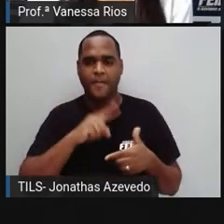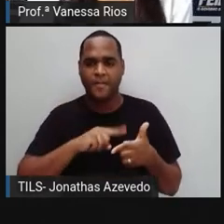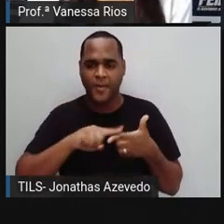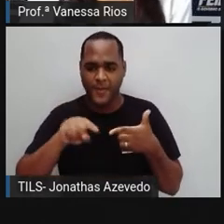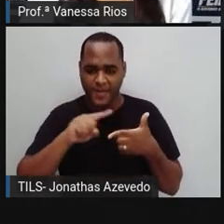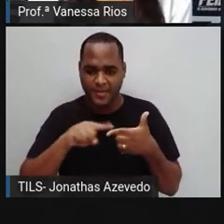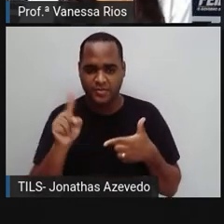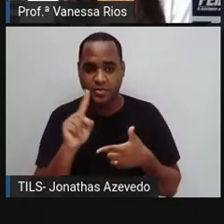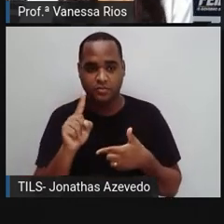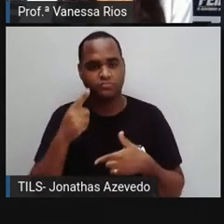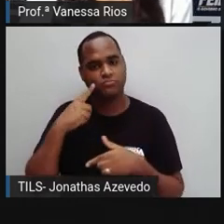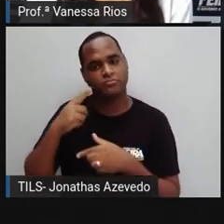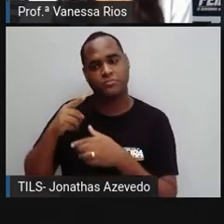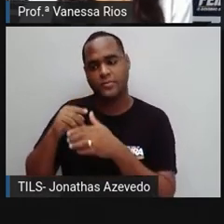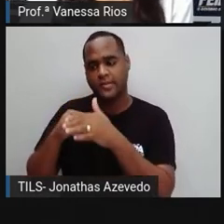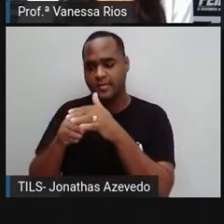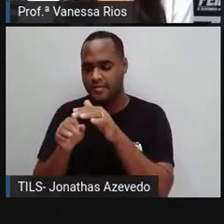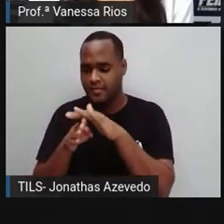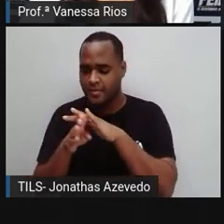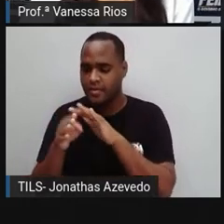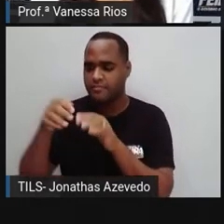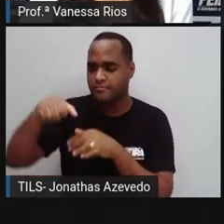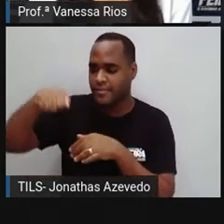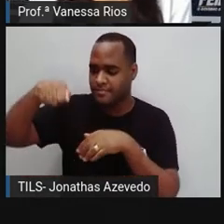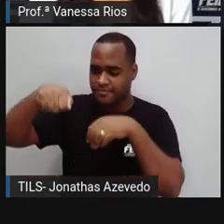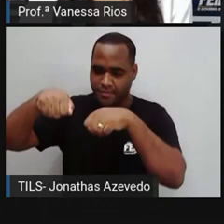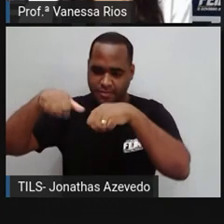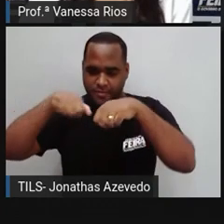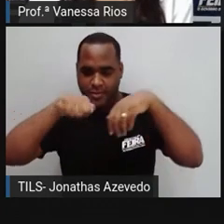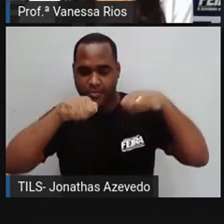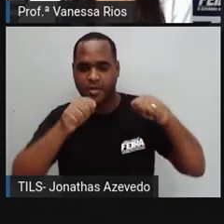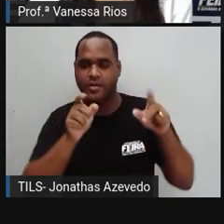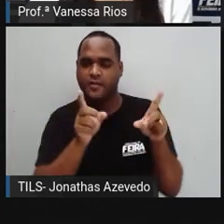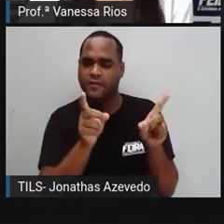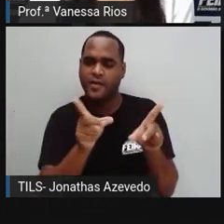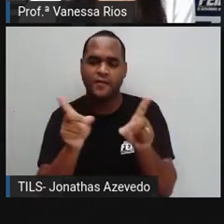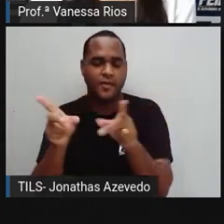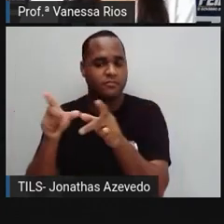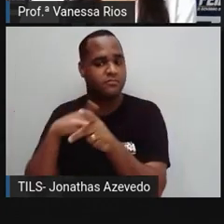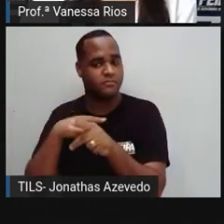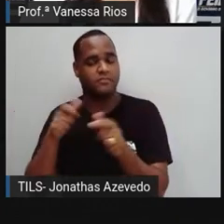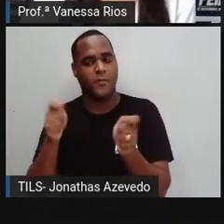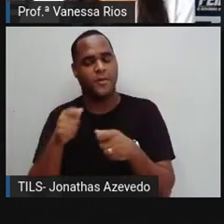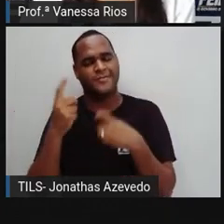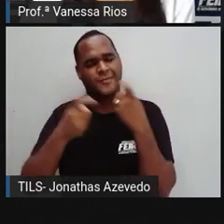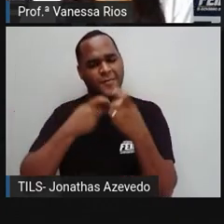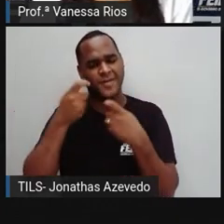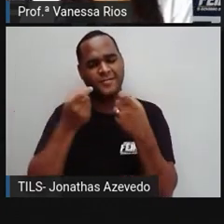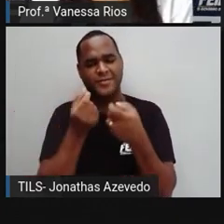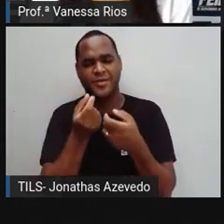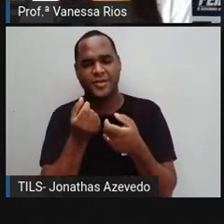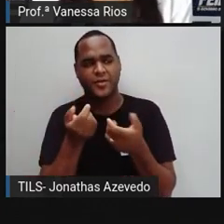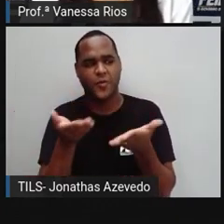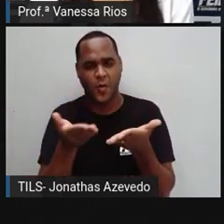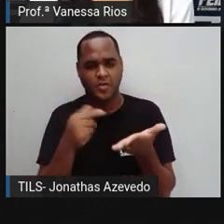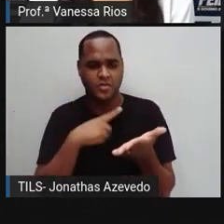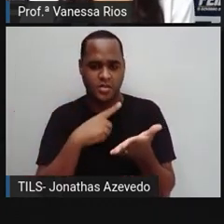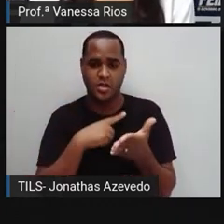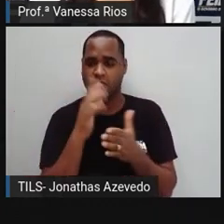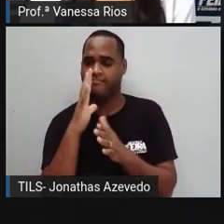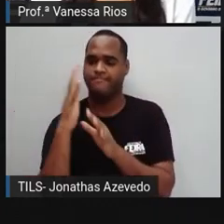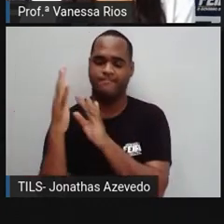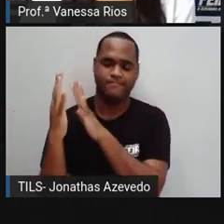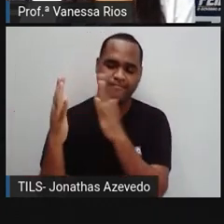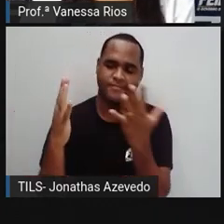financeira bem crescente também nos últimos tempos, principalmente com a preocupação no meio ambiente, com a